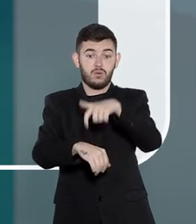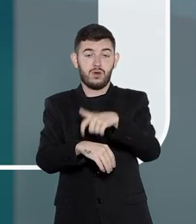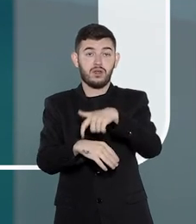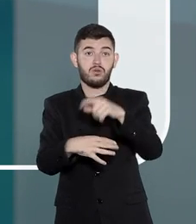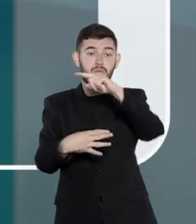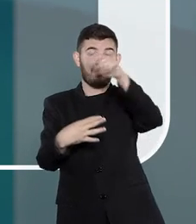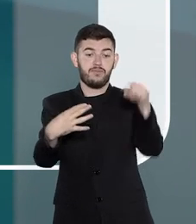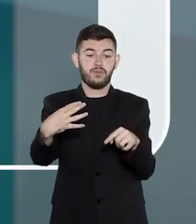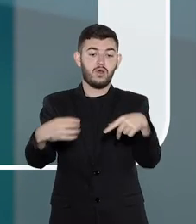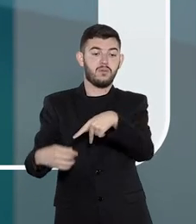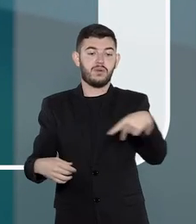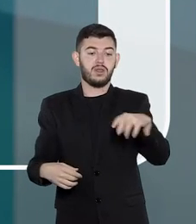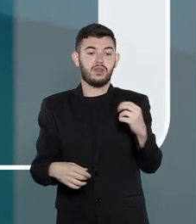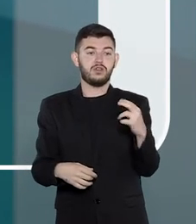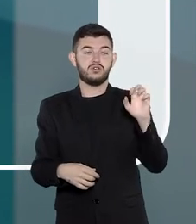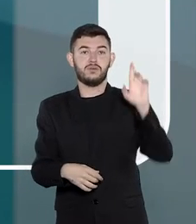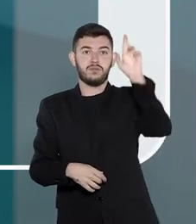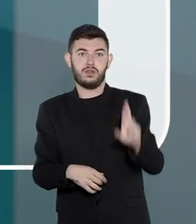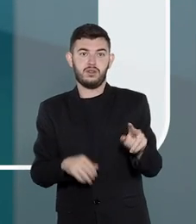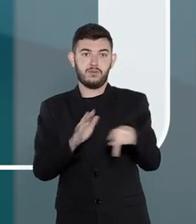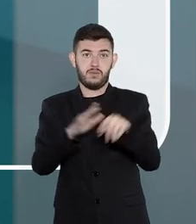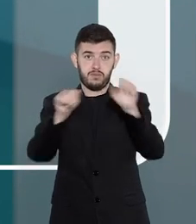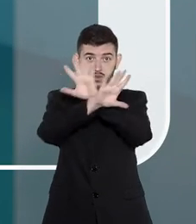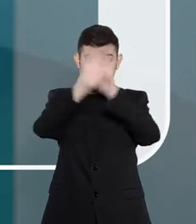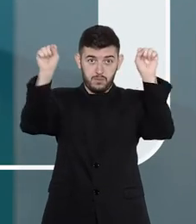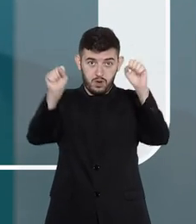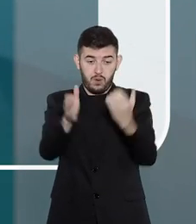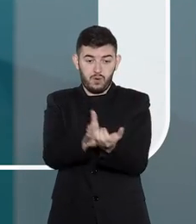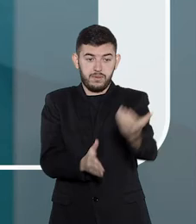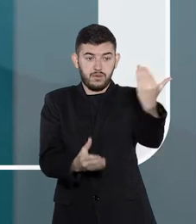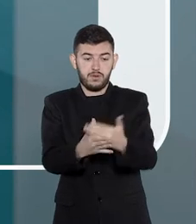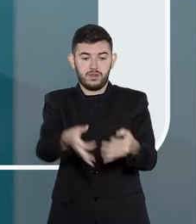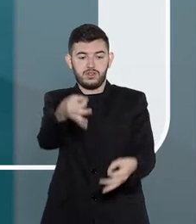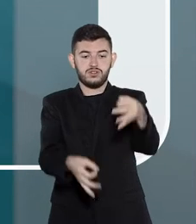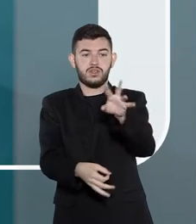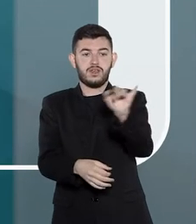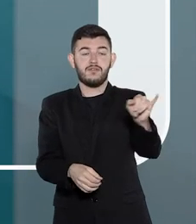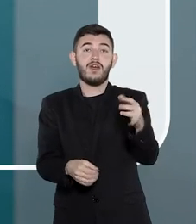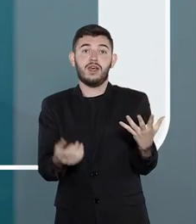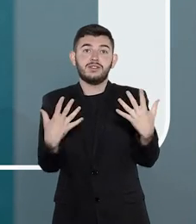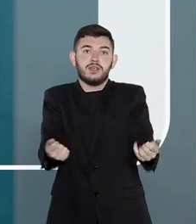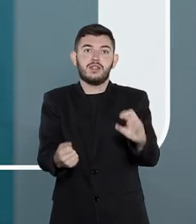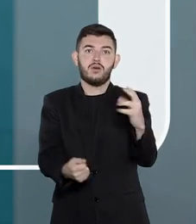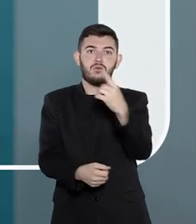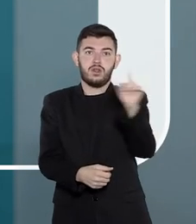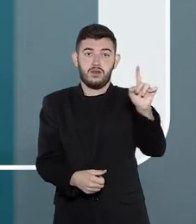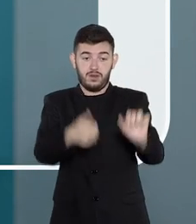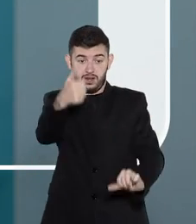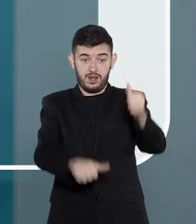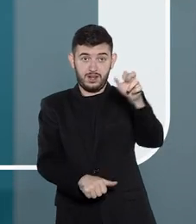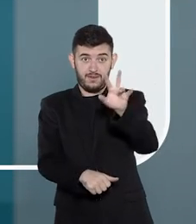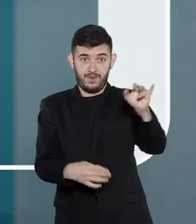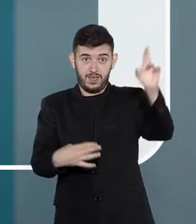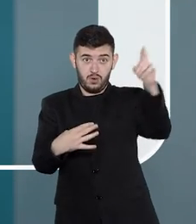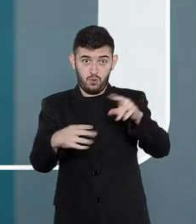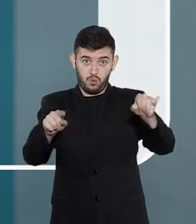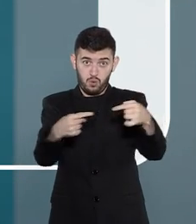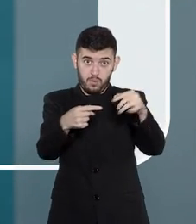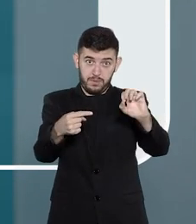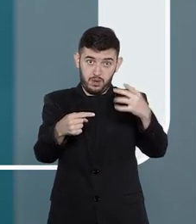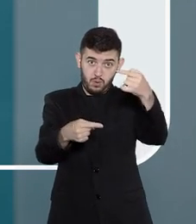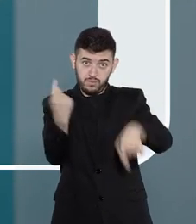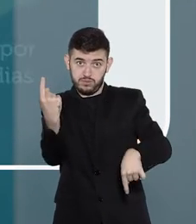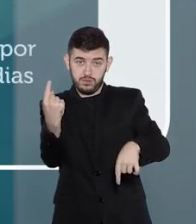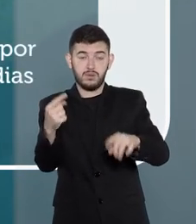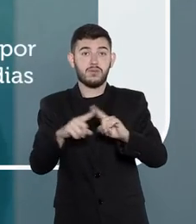ou vice-presidente do tribunal de origem, que fará o exame prévio de admissibilidade, ou seja, vai analisar se ele realmente poderá